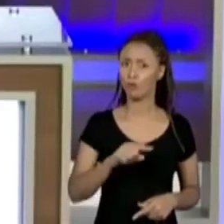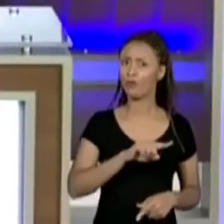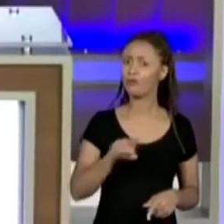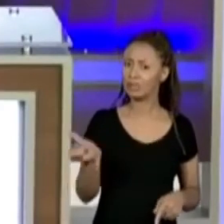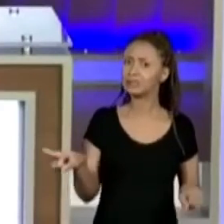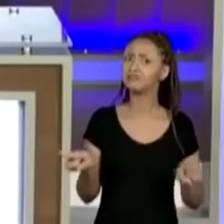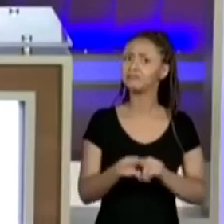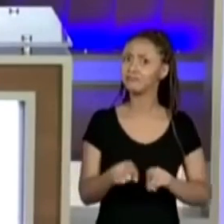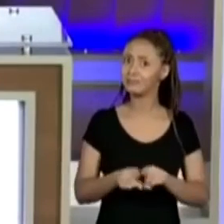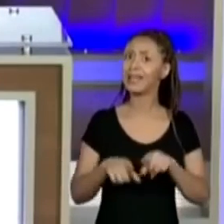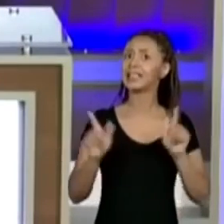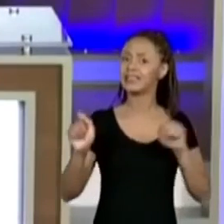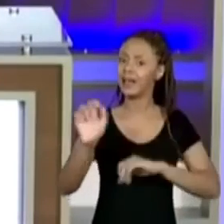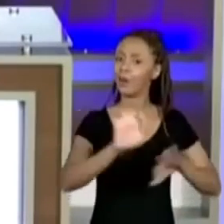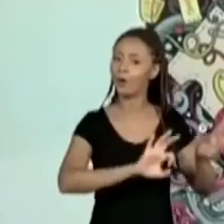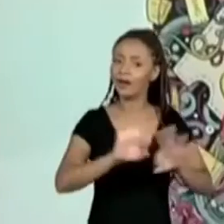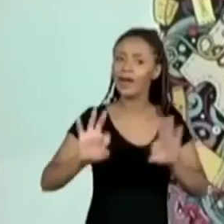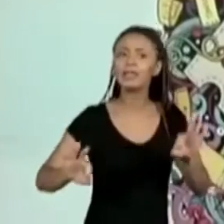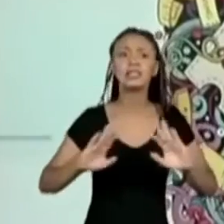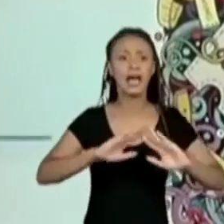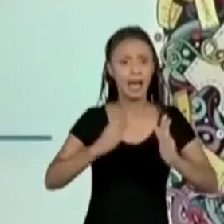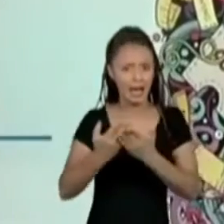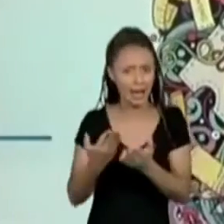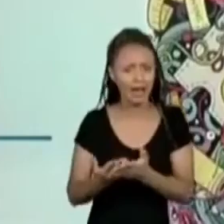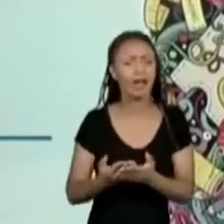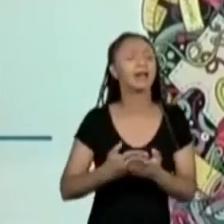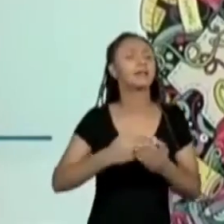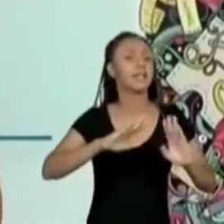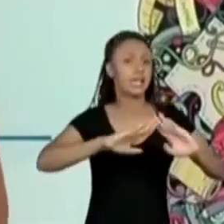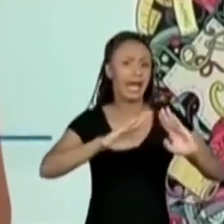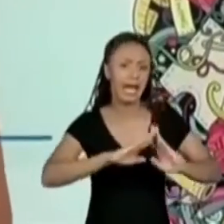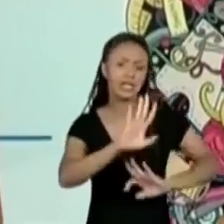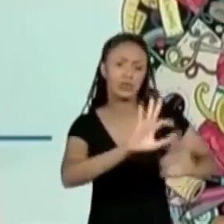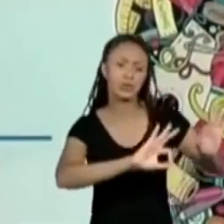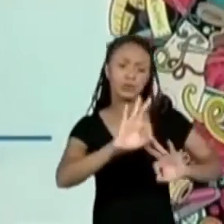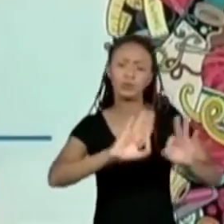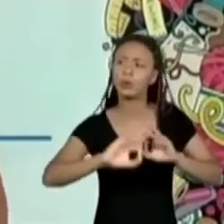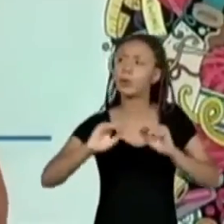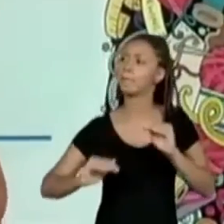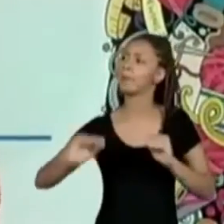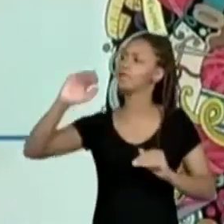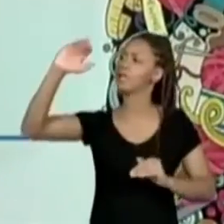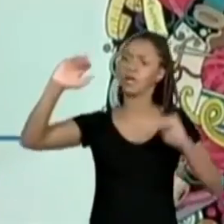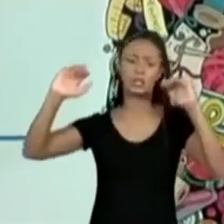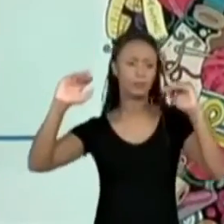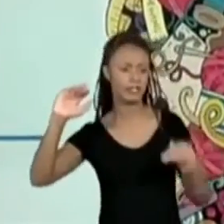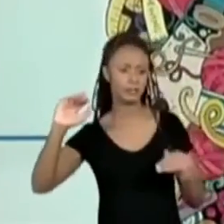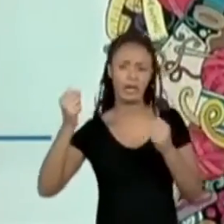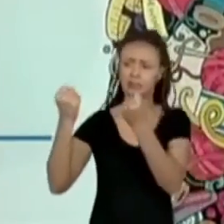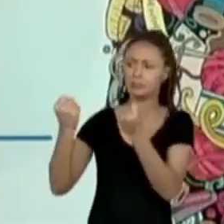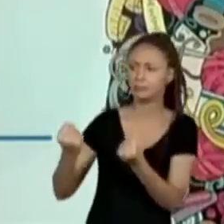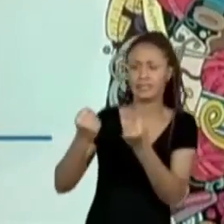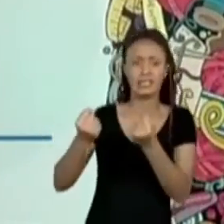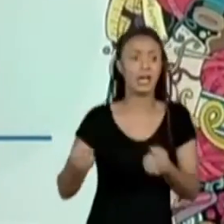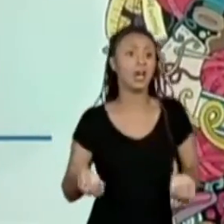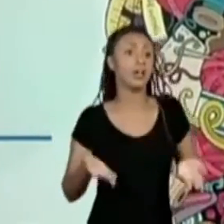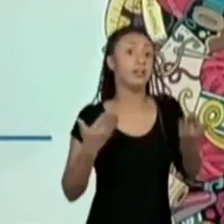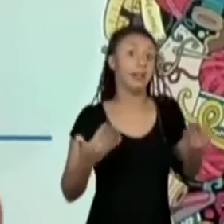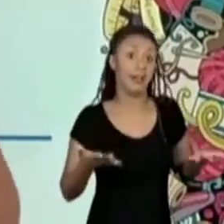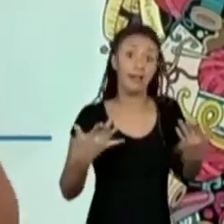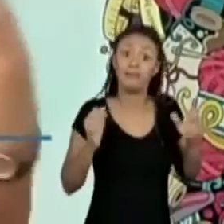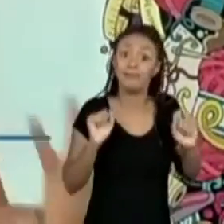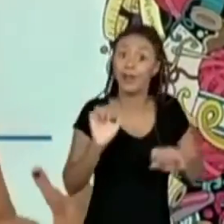organizar várias coisas aí na casa de vocês, assim. Pelo mais alto, pelo mais baixo, pelo mais pesado, pelo mais leve,